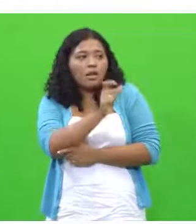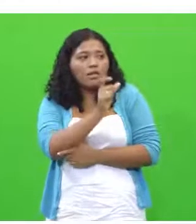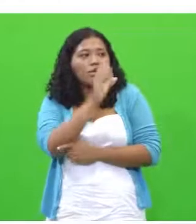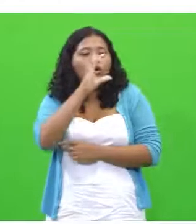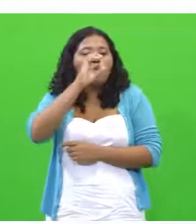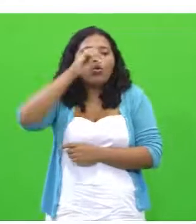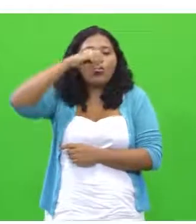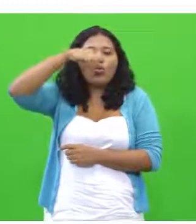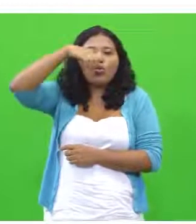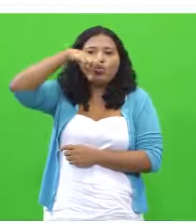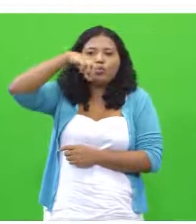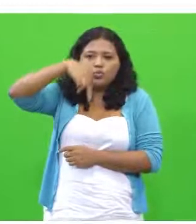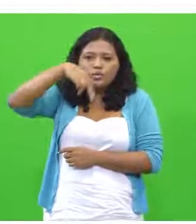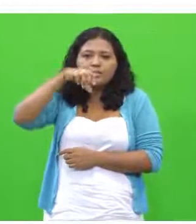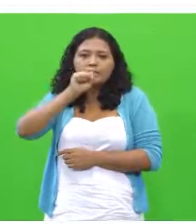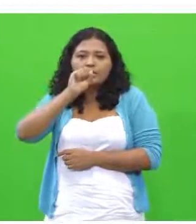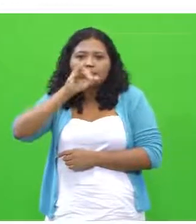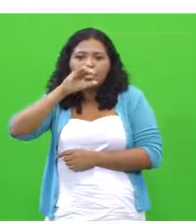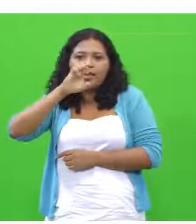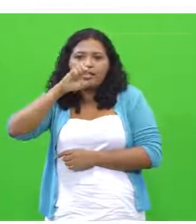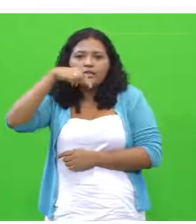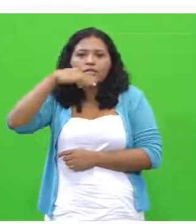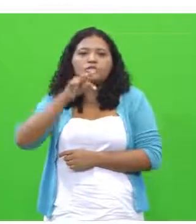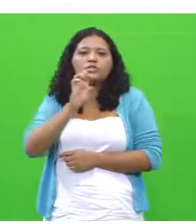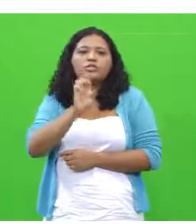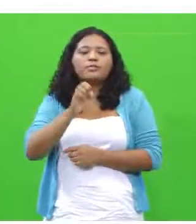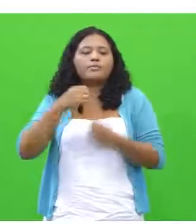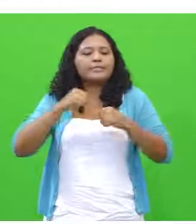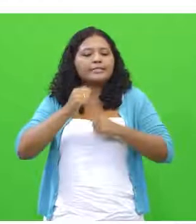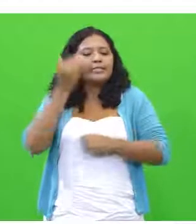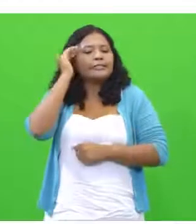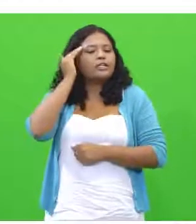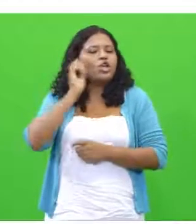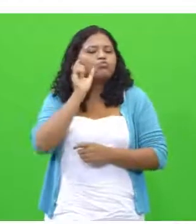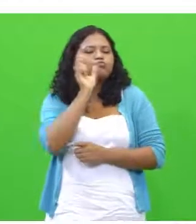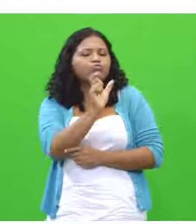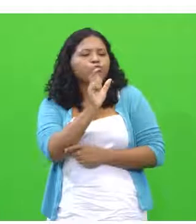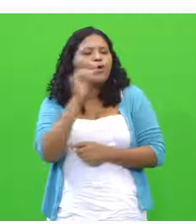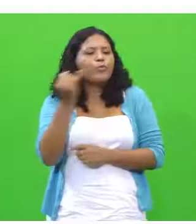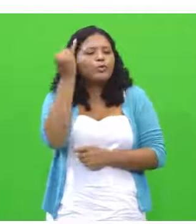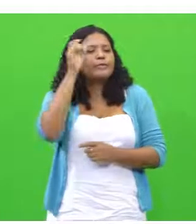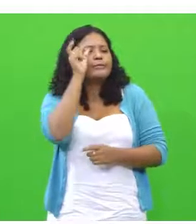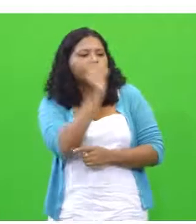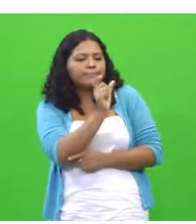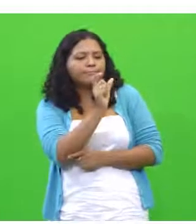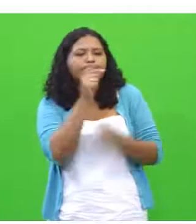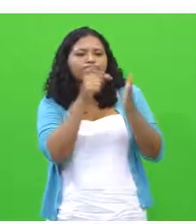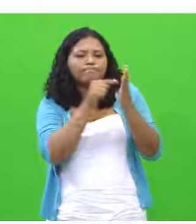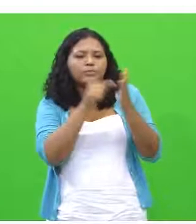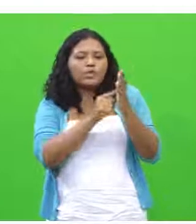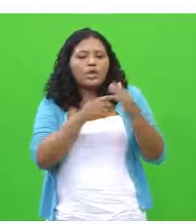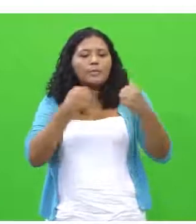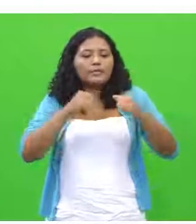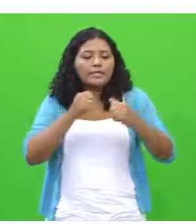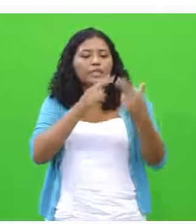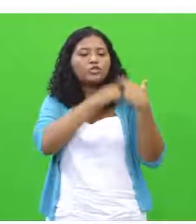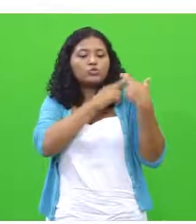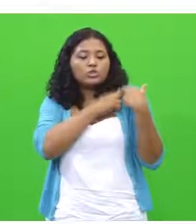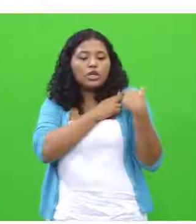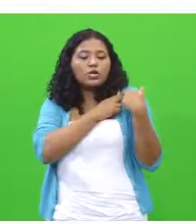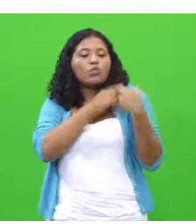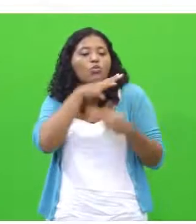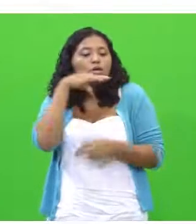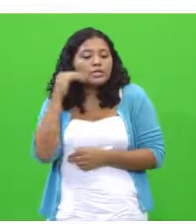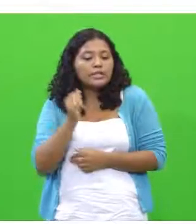nesse contexto, porque a criança, partir do momento que ela tem a consciência, ela vai ter uma responsabilidade com ela e com o mundo.